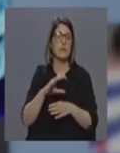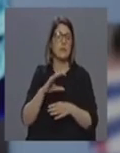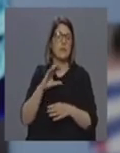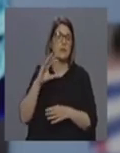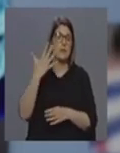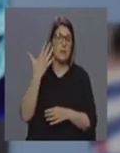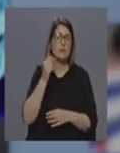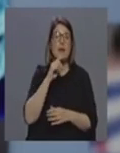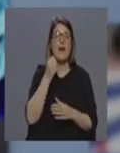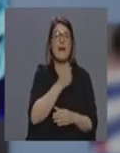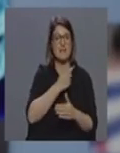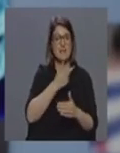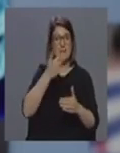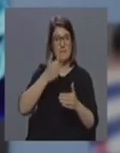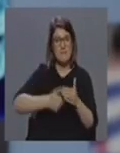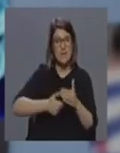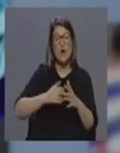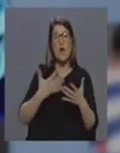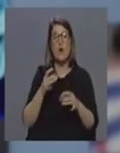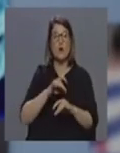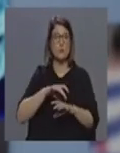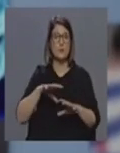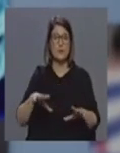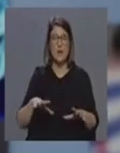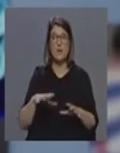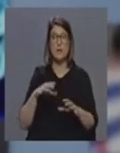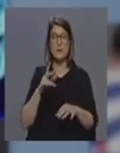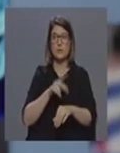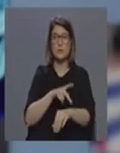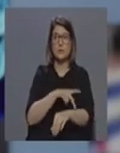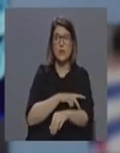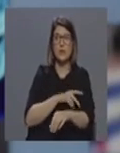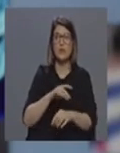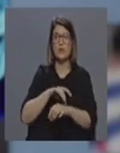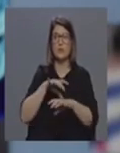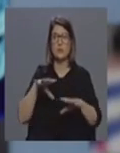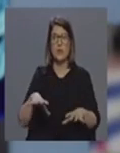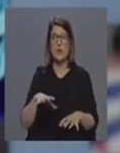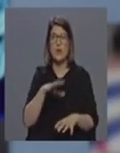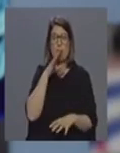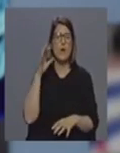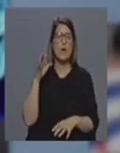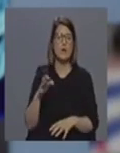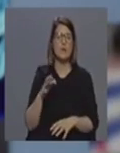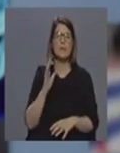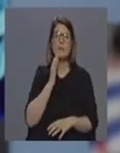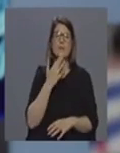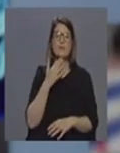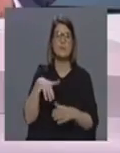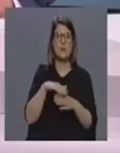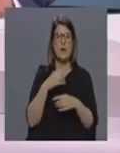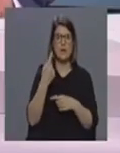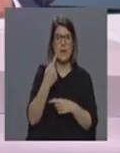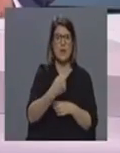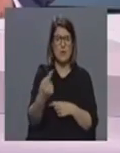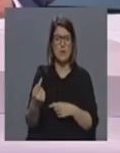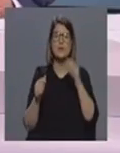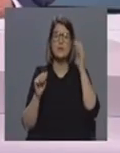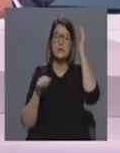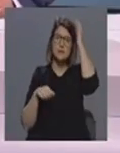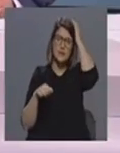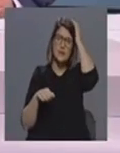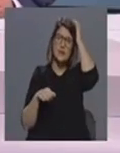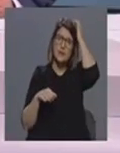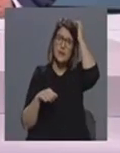ficar em casa vir para o hospital em tanto de Vino Espírito Santo vir para o hospital da Horta a análise será feita caso a caso mesmo até na unidade de